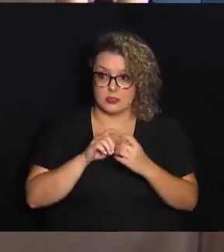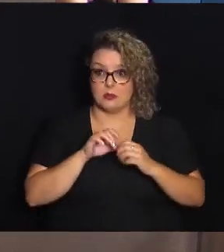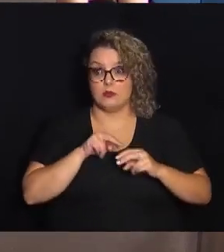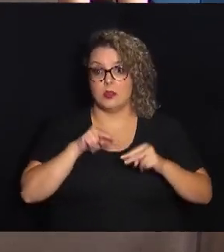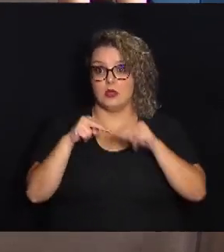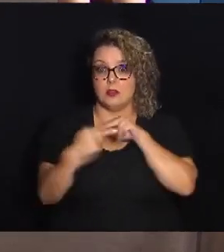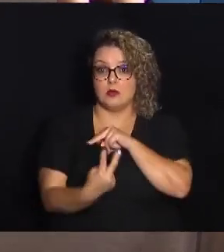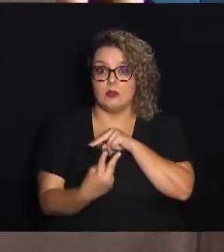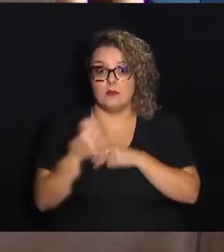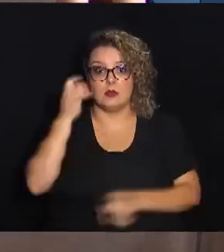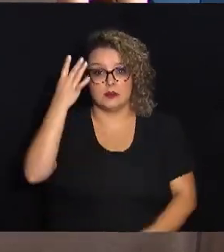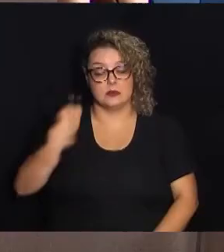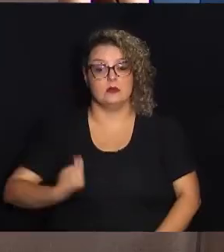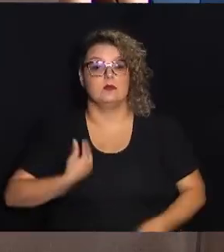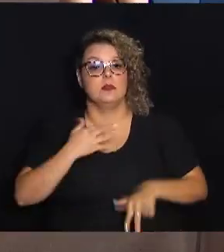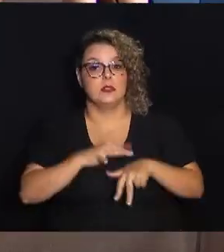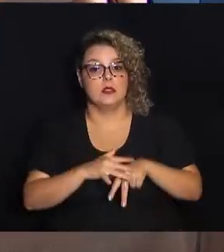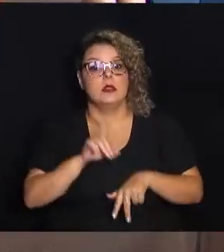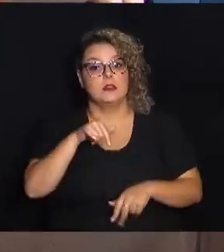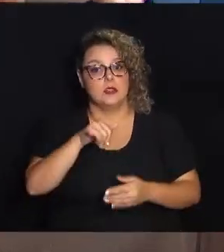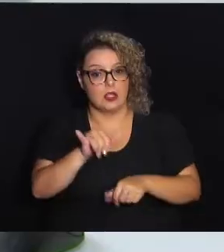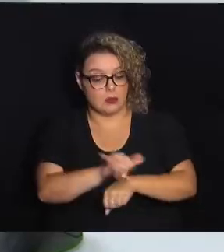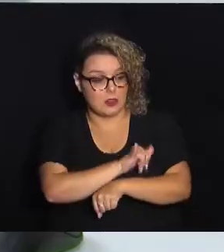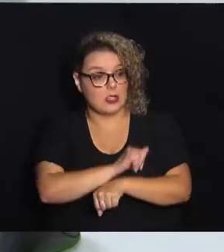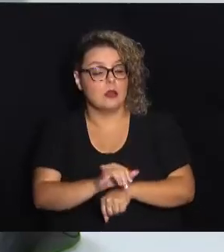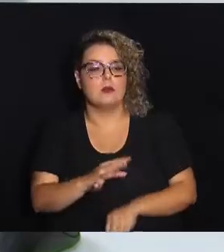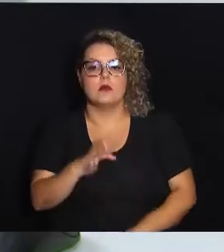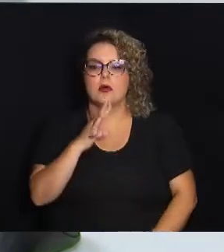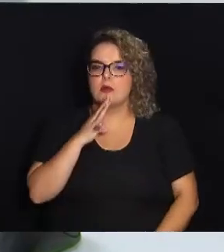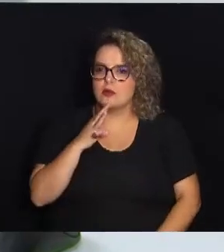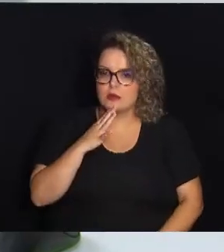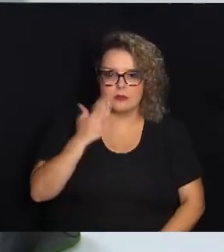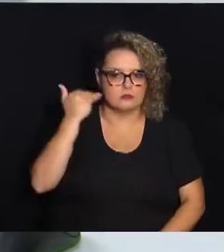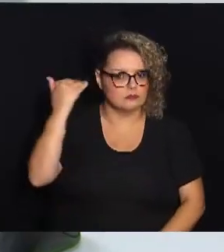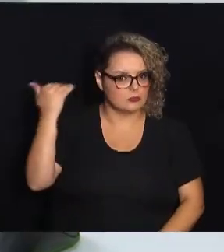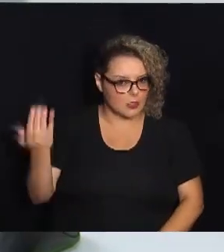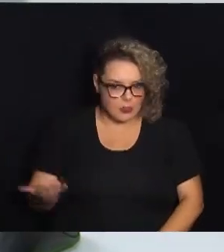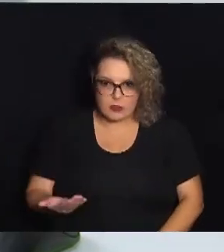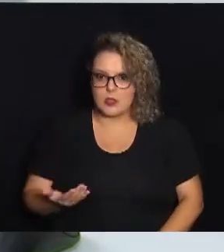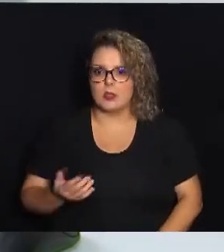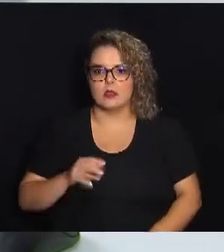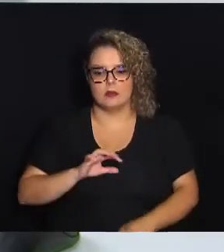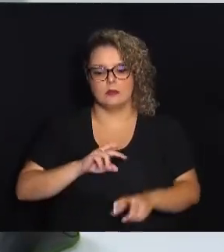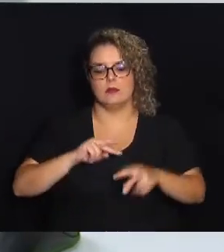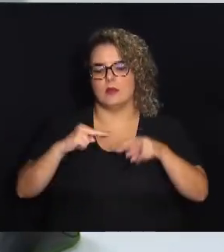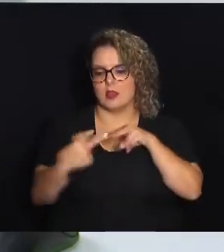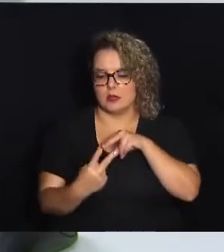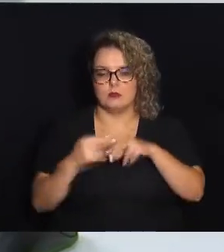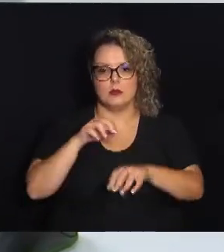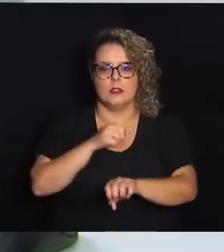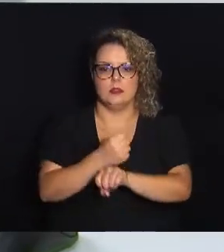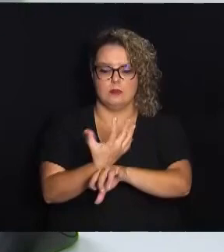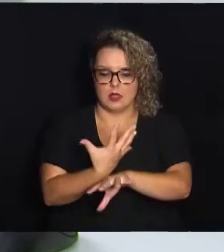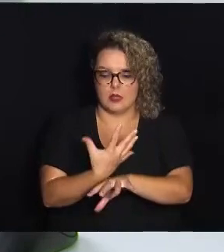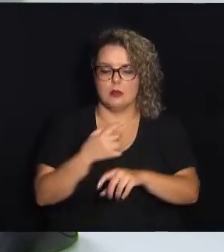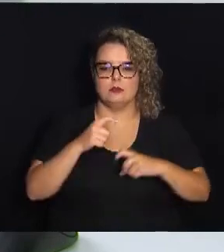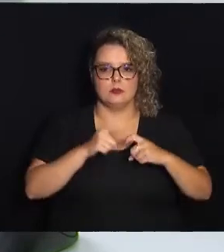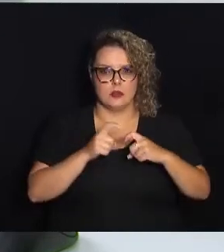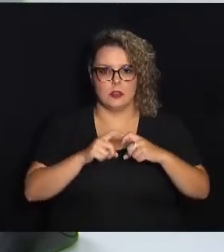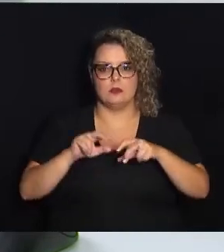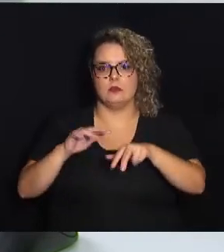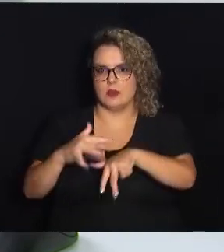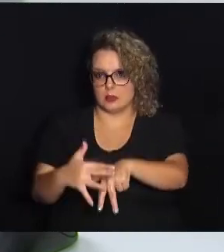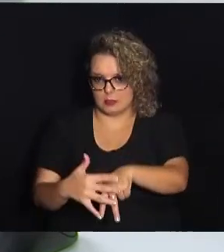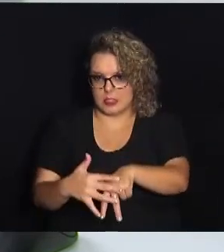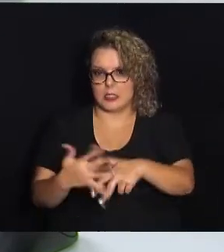façam atendimento online, facilitando a vida do paciente. E essa é uma estratégia bem conhecida já, quando a gente fala de telemedicina,